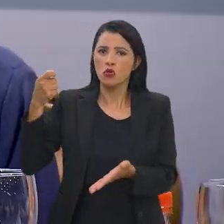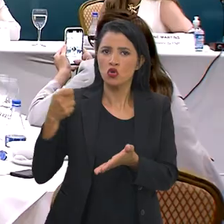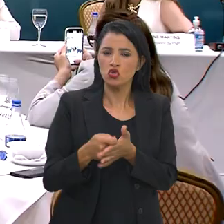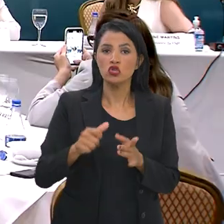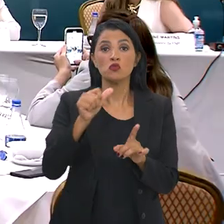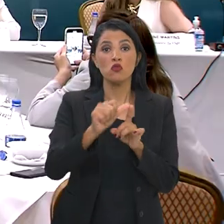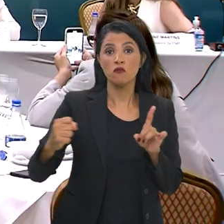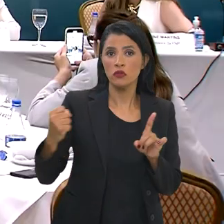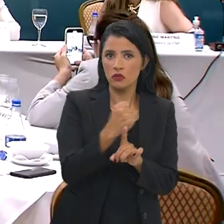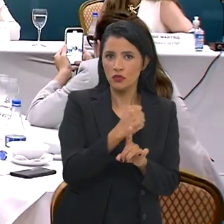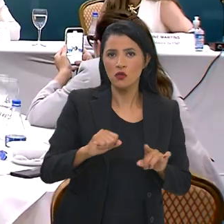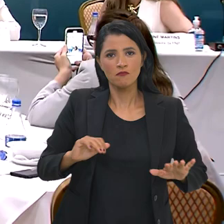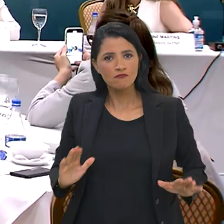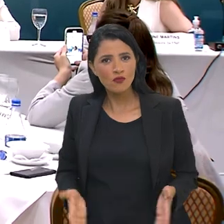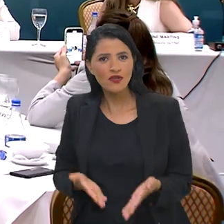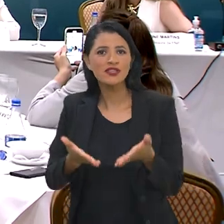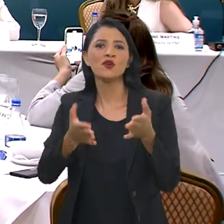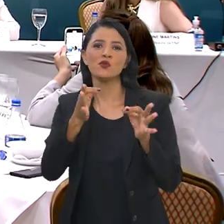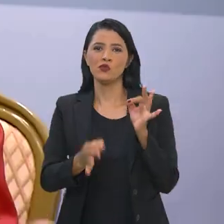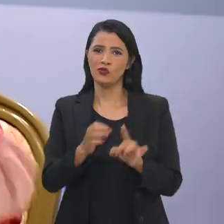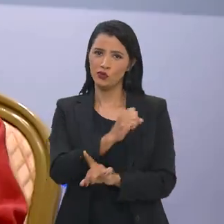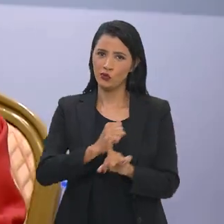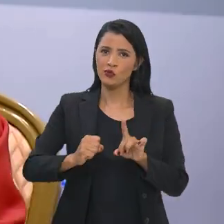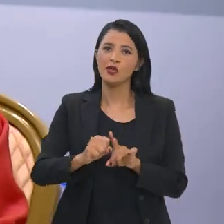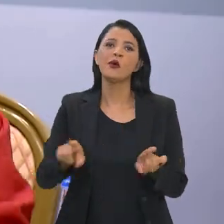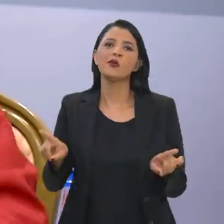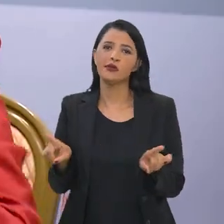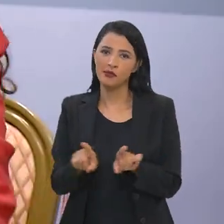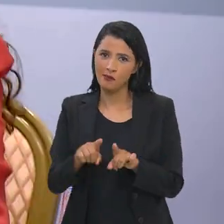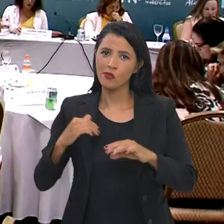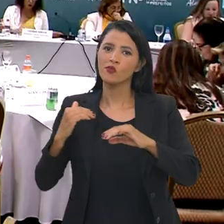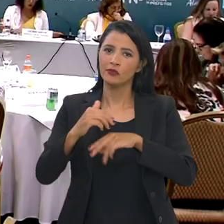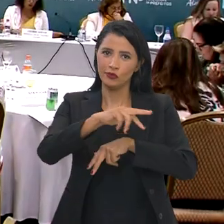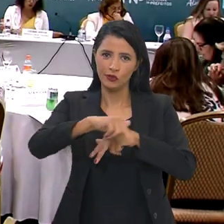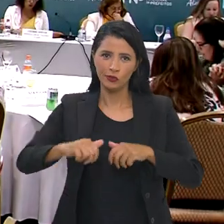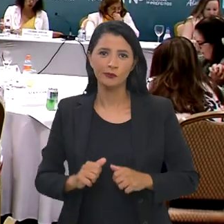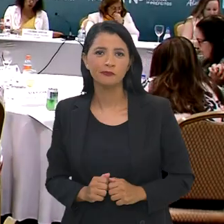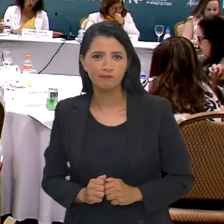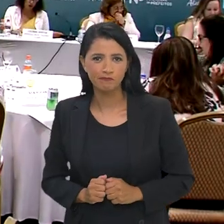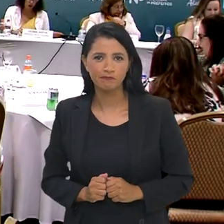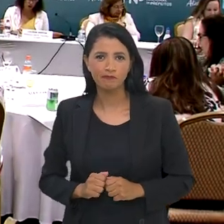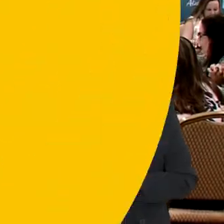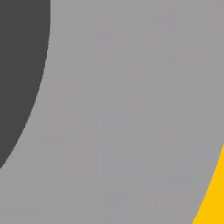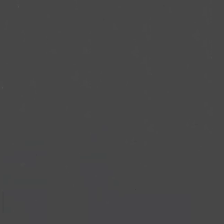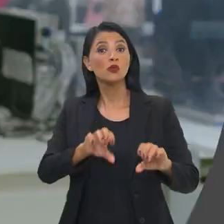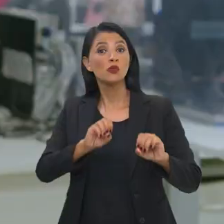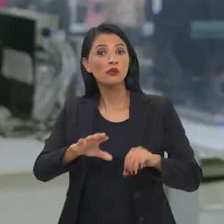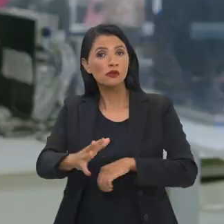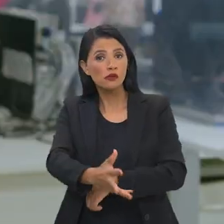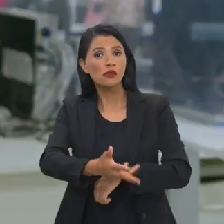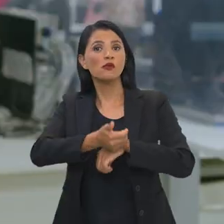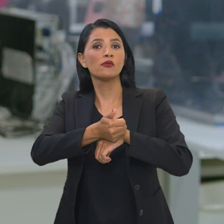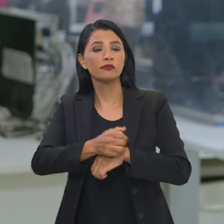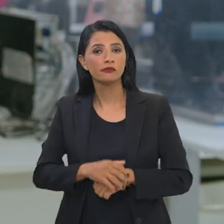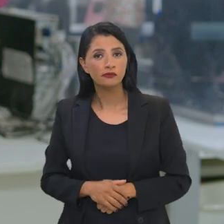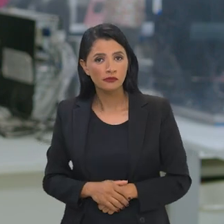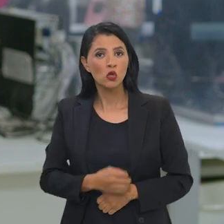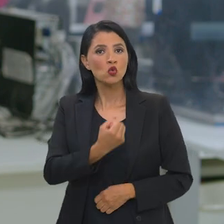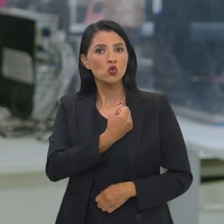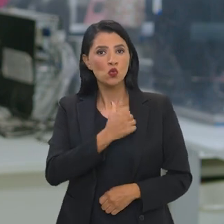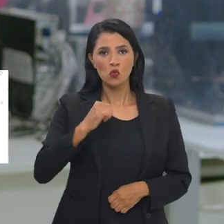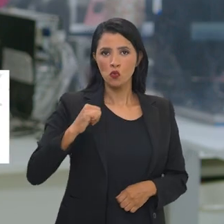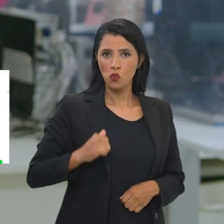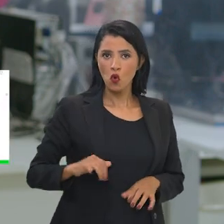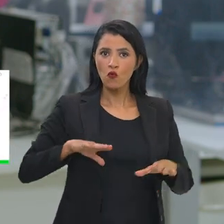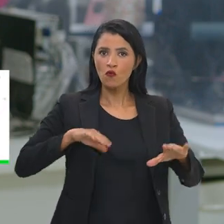combate ao machismo, ao feminicídio, à promoção da justiça social e equidade de gênero. Educação de qualidade.